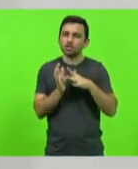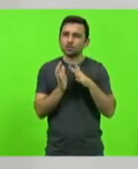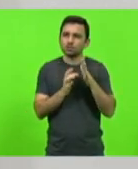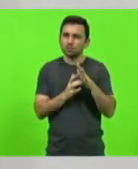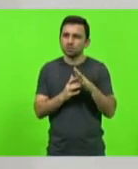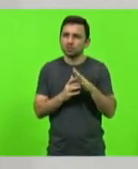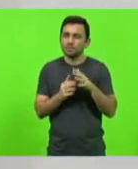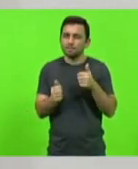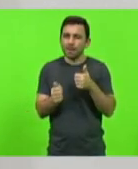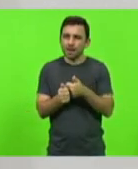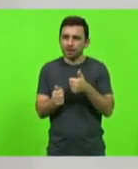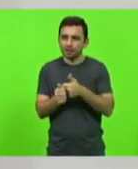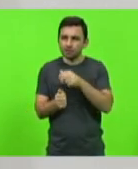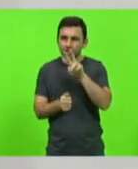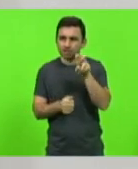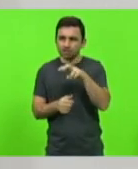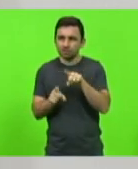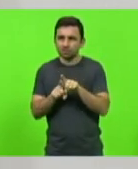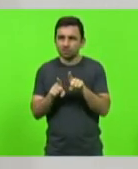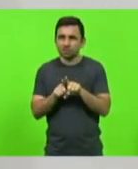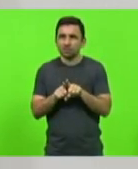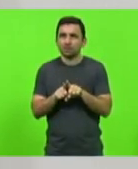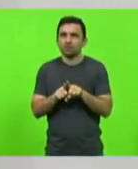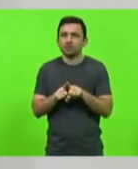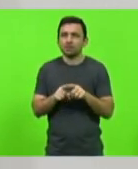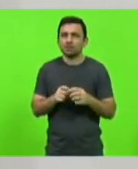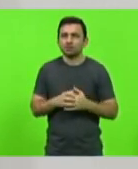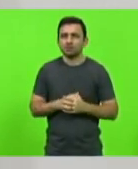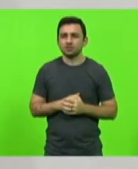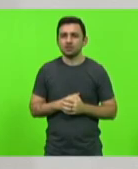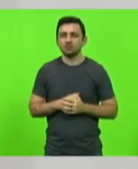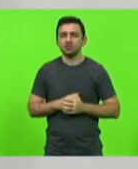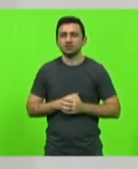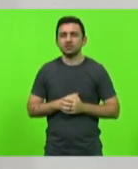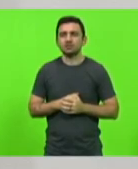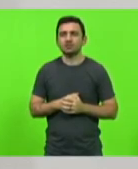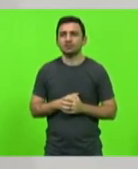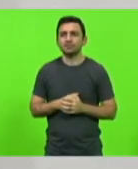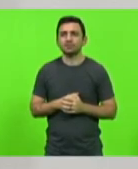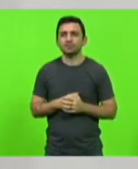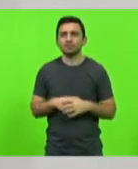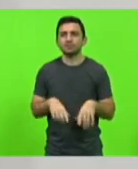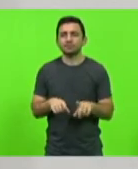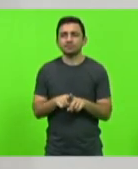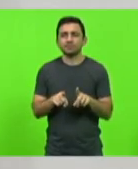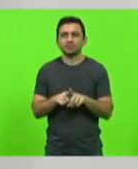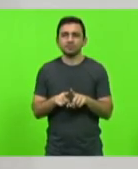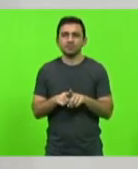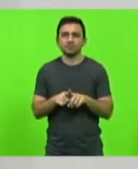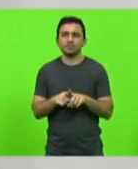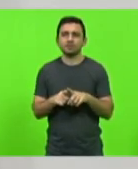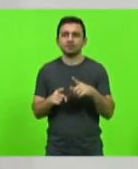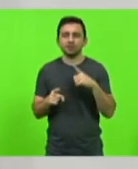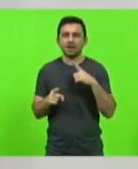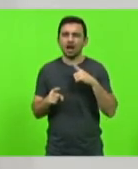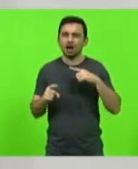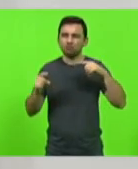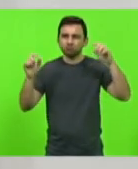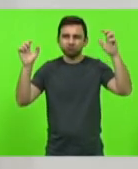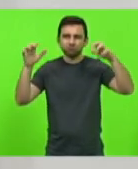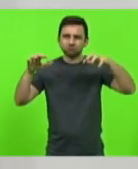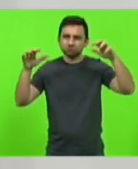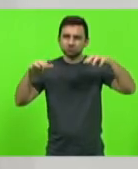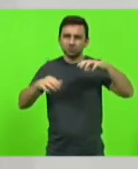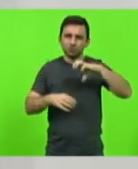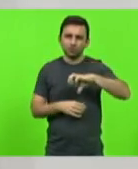em Xancherê na data de ontem. Granizo, senhores deputados, que atingiu cerca de 95%